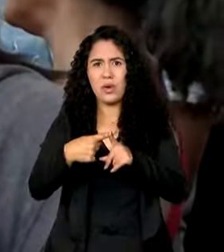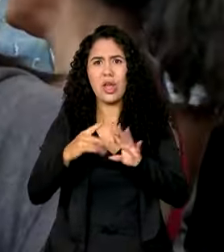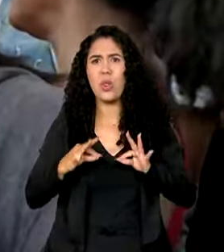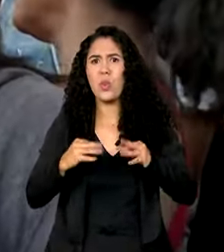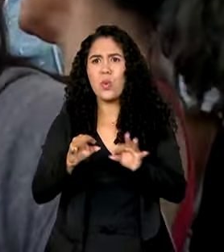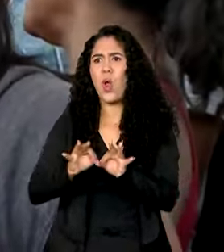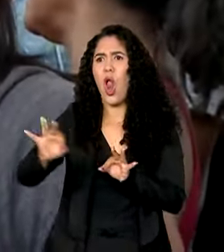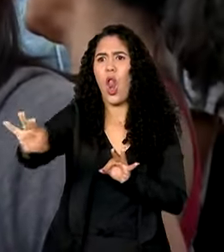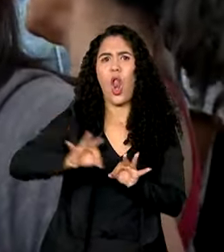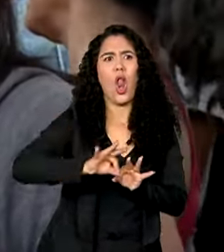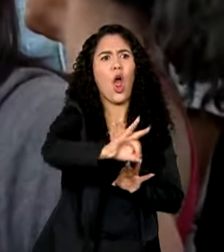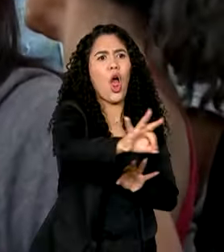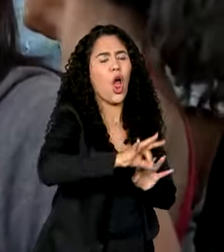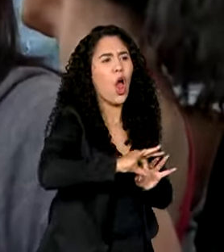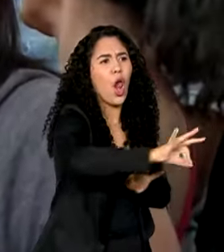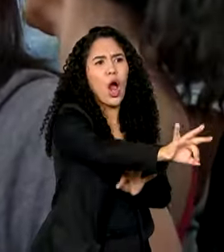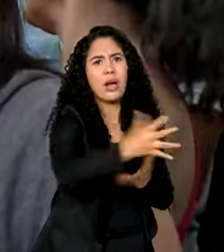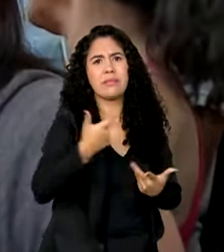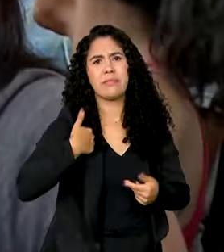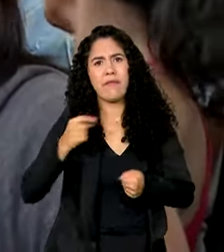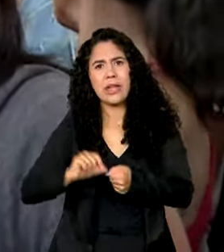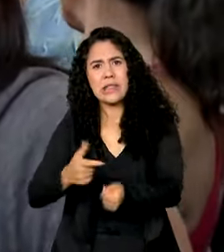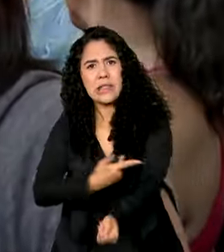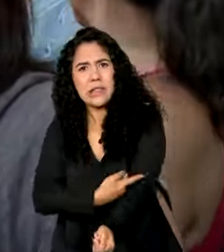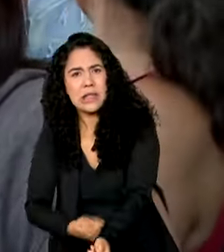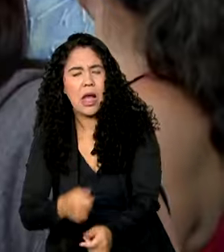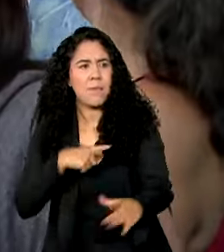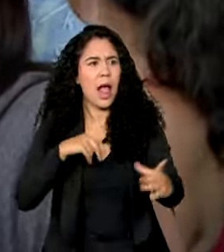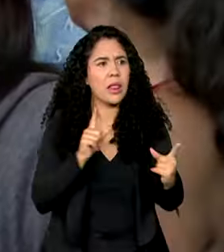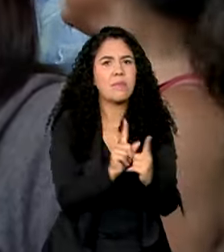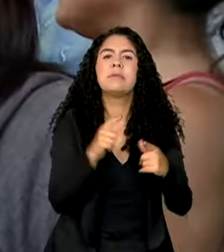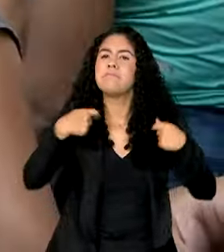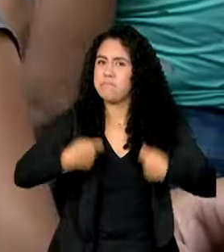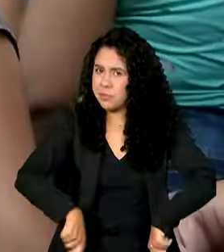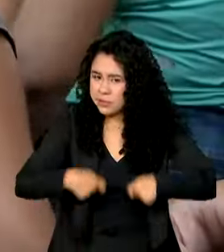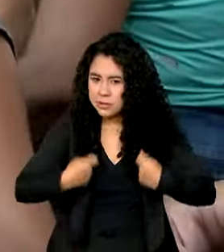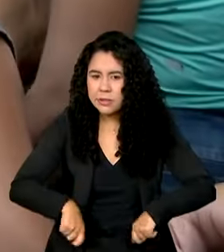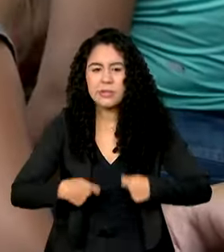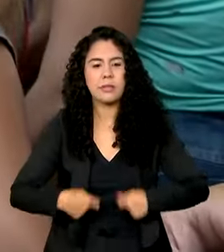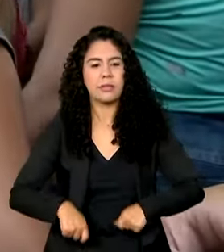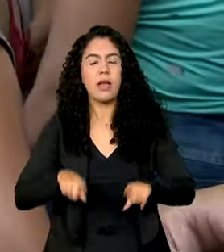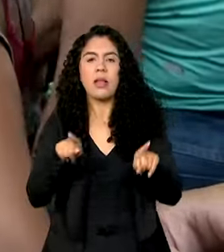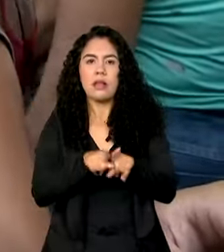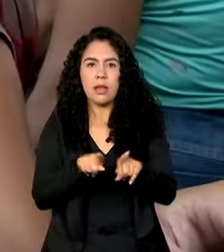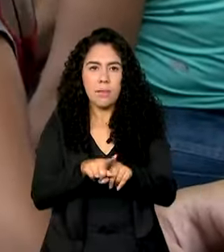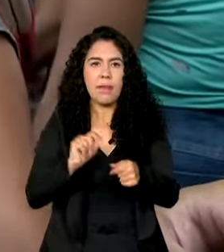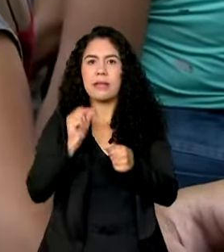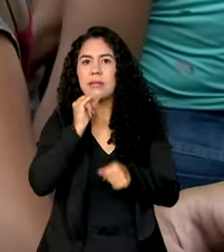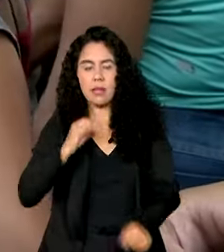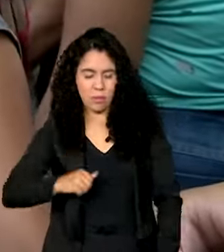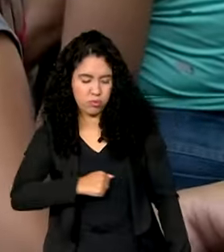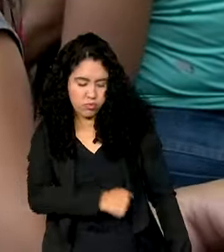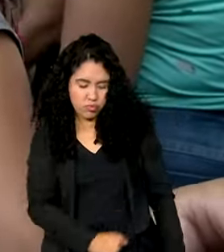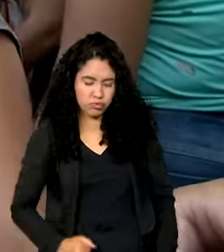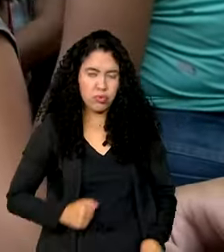atendimento, exame, essas coisas. É que precisa muito. Tração, exame de sangue,